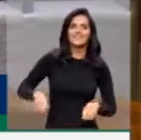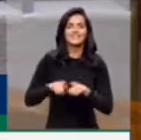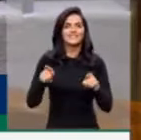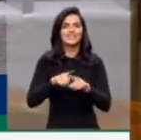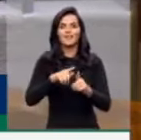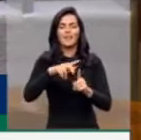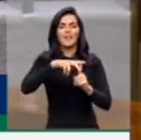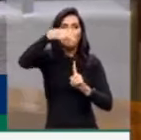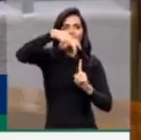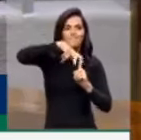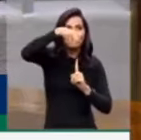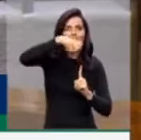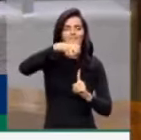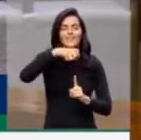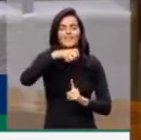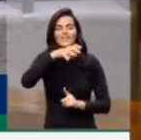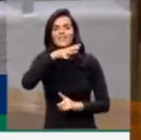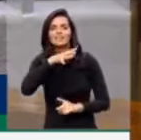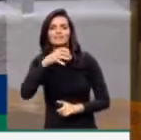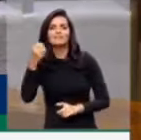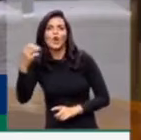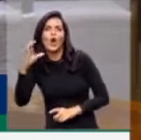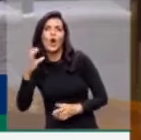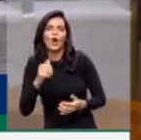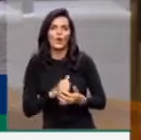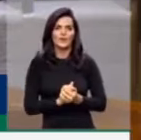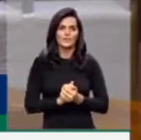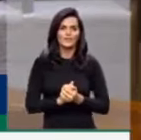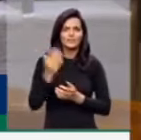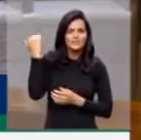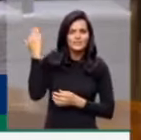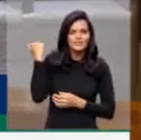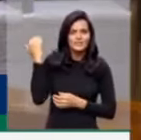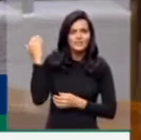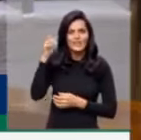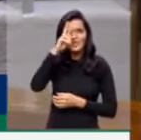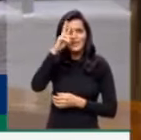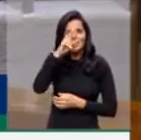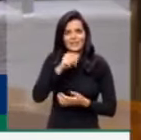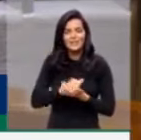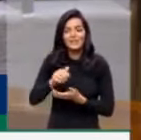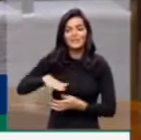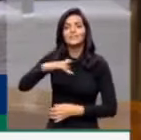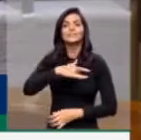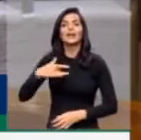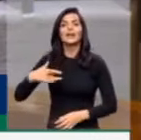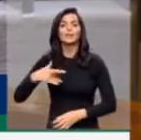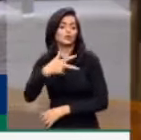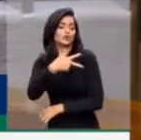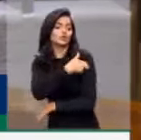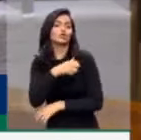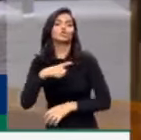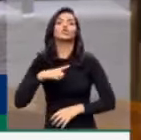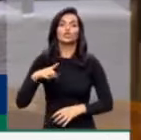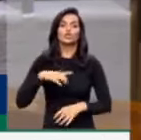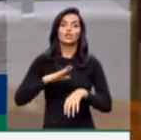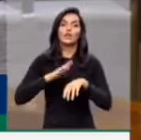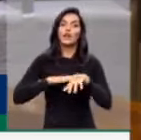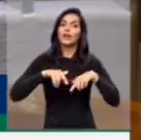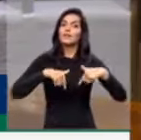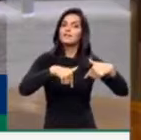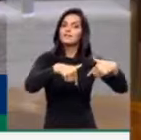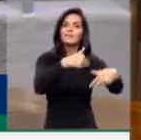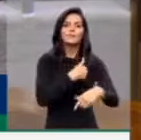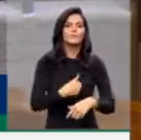Quem não lembra disso? E na saúde, quem não lembra das vacinas colocadas à disposição, da ação do governo para proteger e